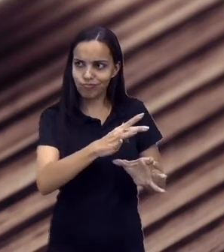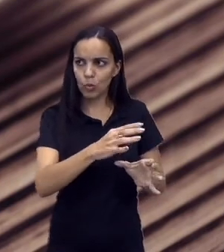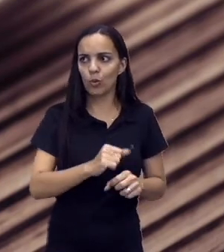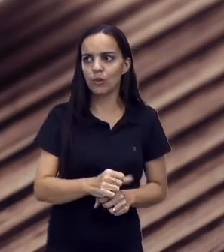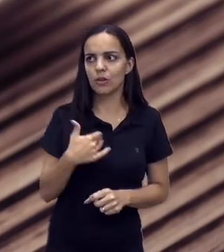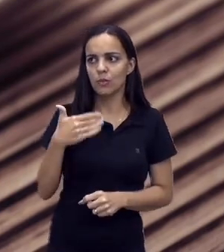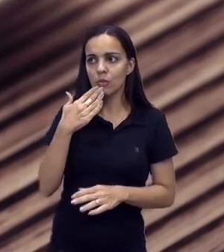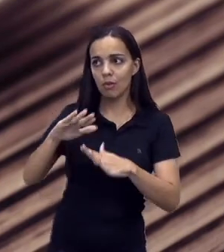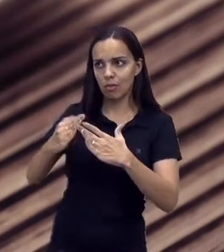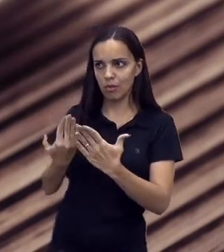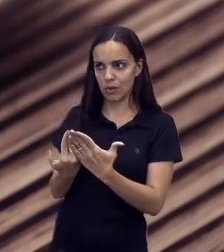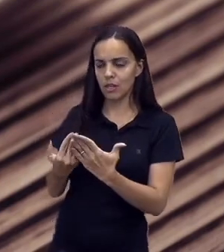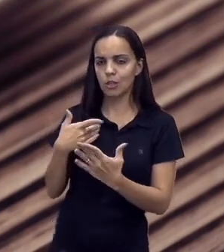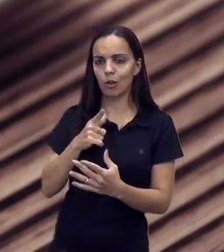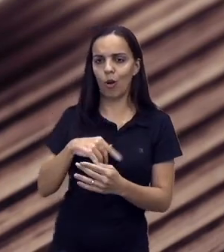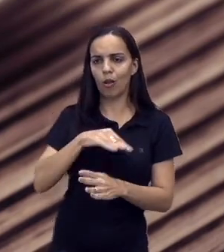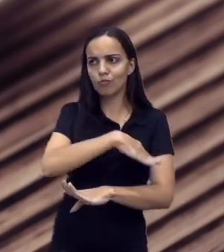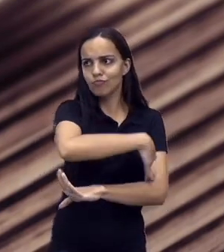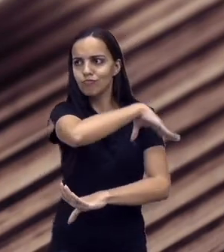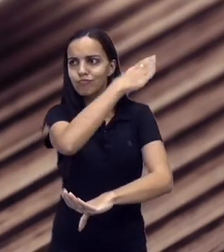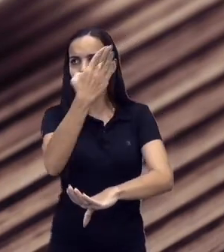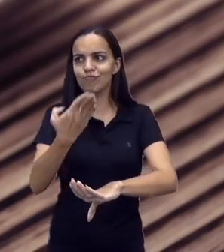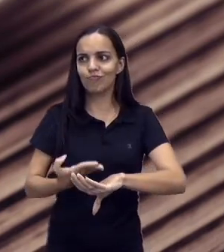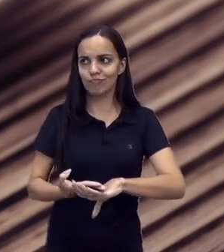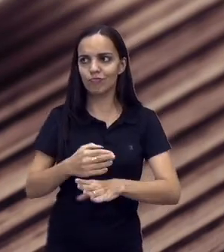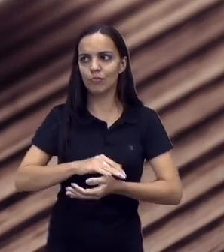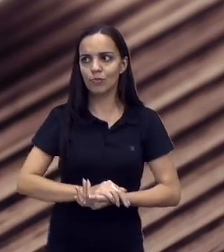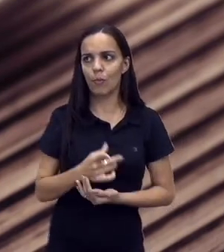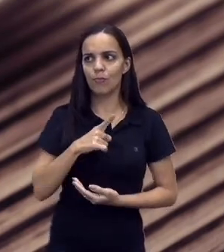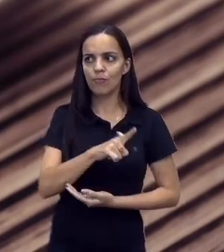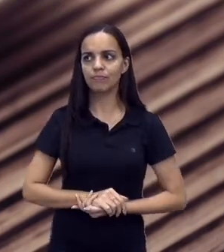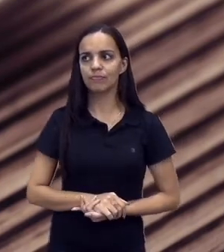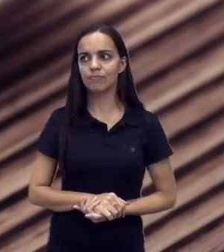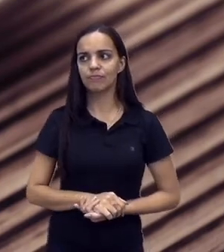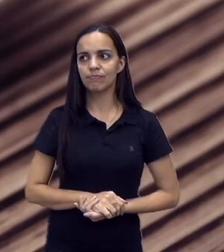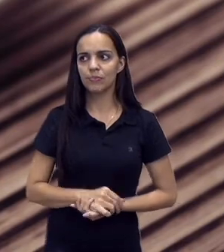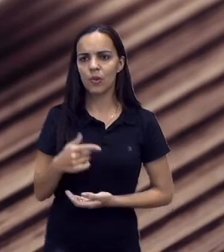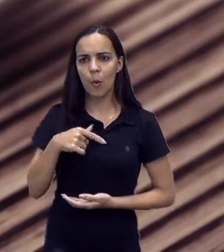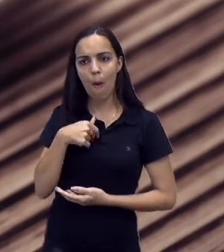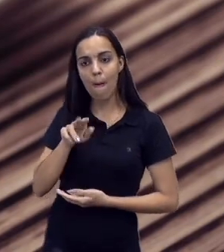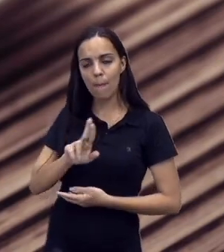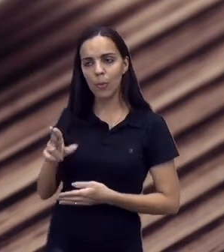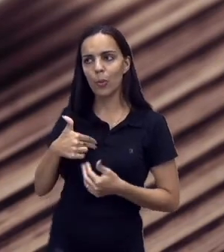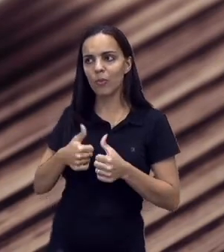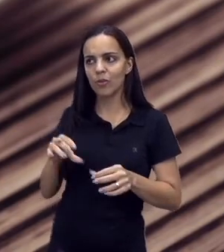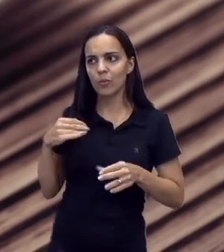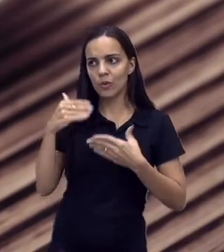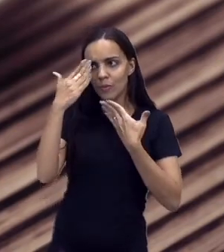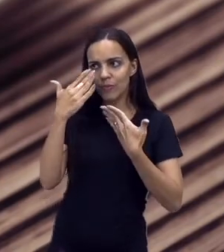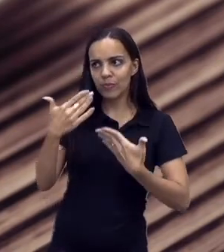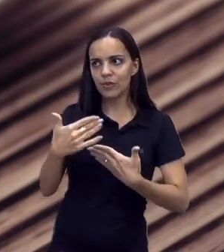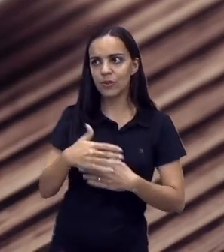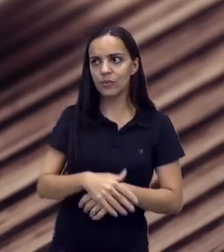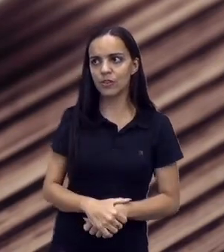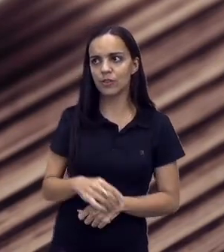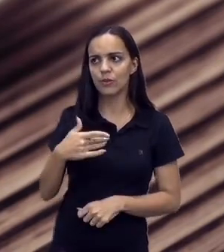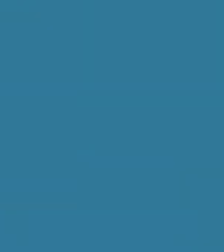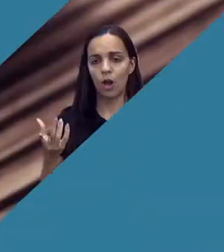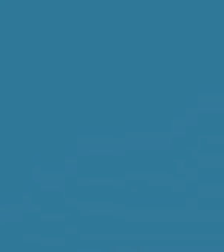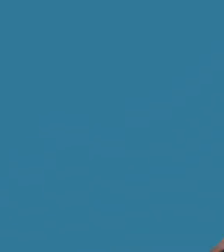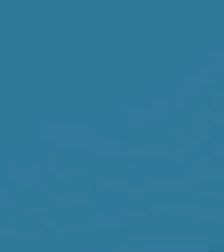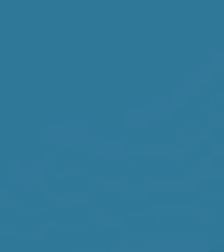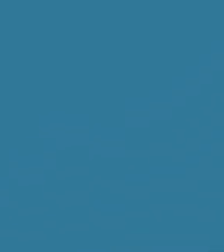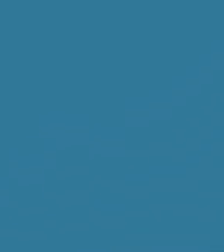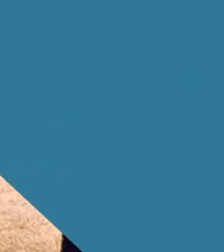nas escolas de tempo integral. Atenciosamente, Vanessa Gabriela Ferreira, governador Valadares, 1º de outubro de 2018.